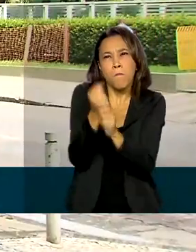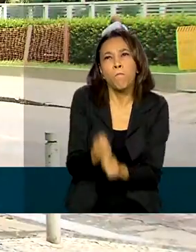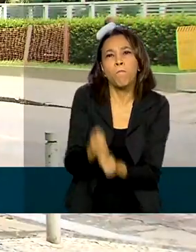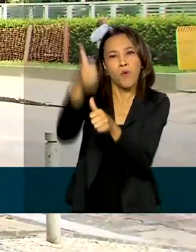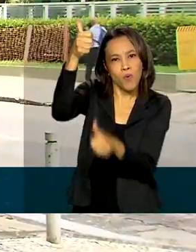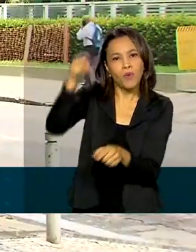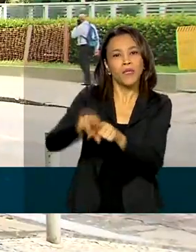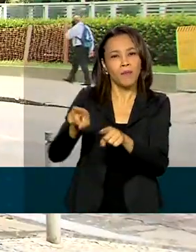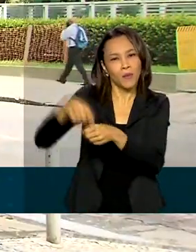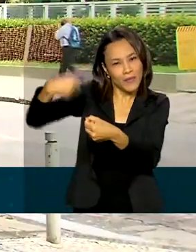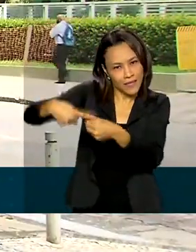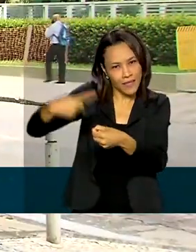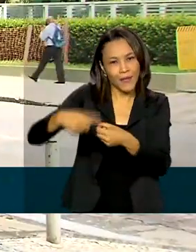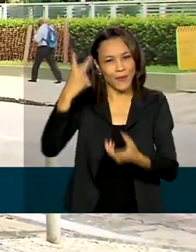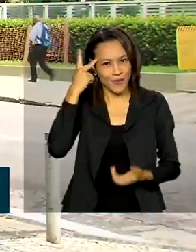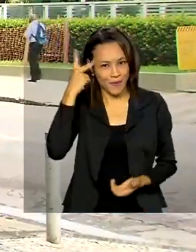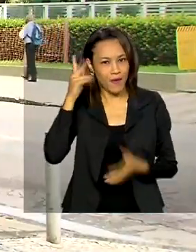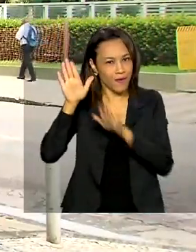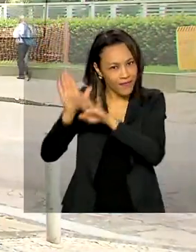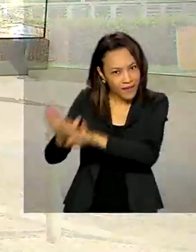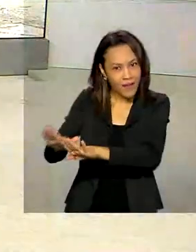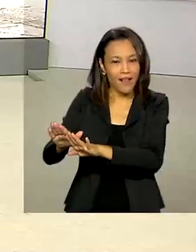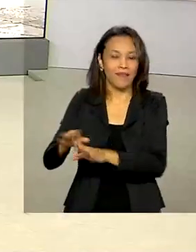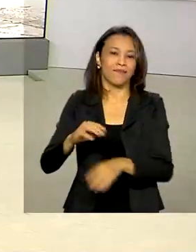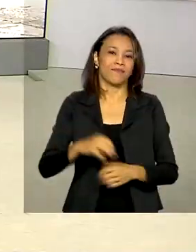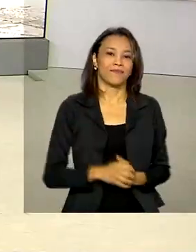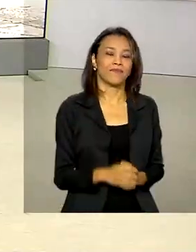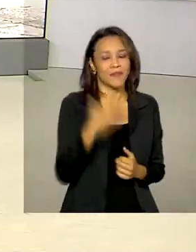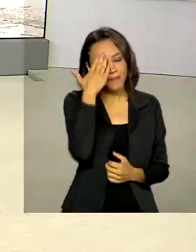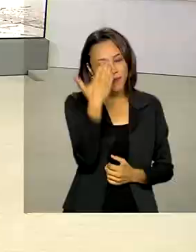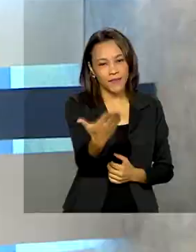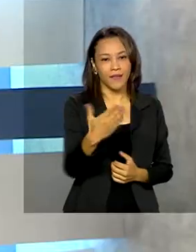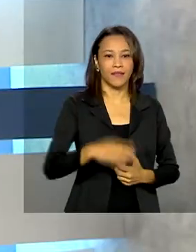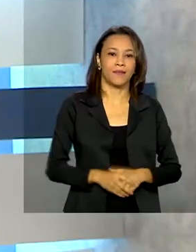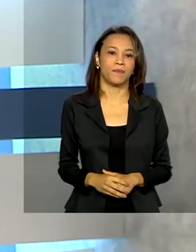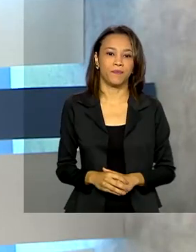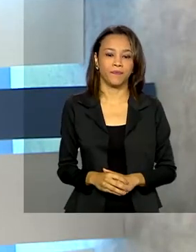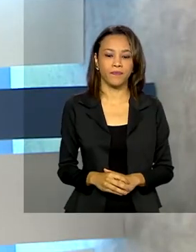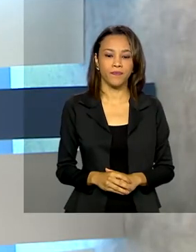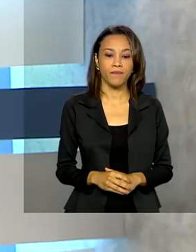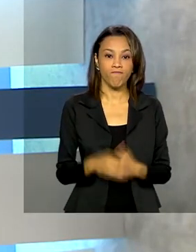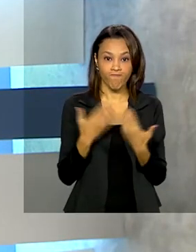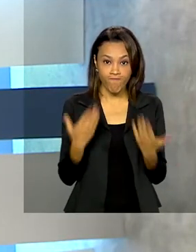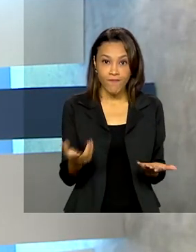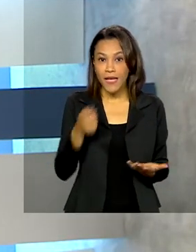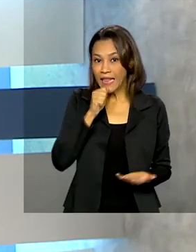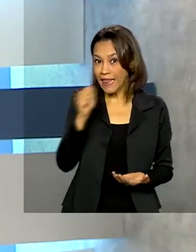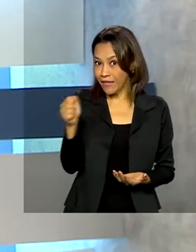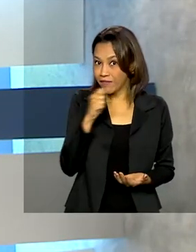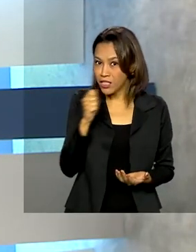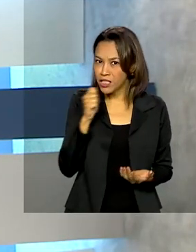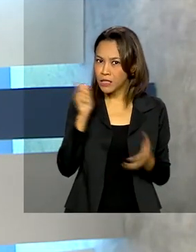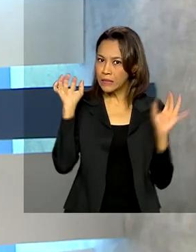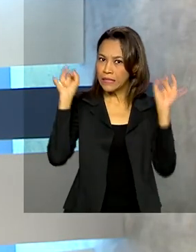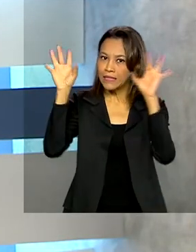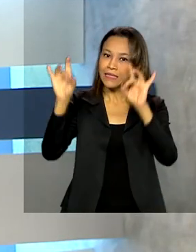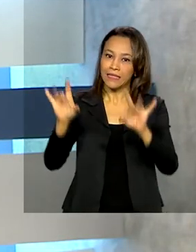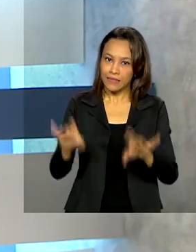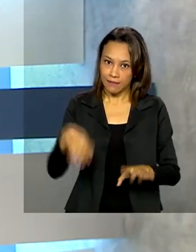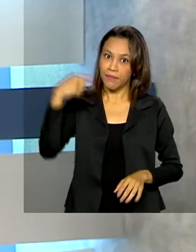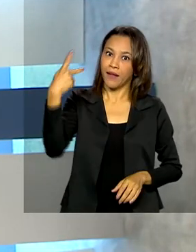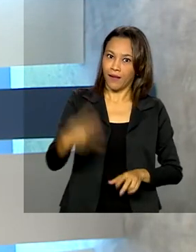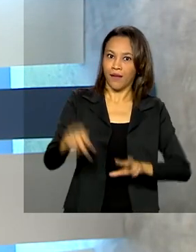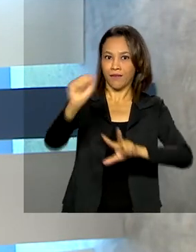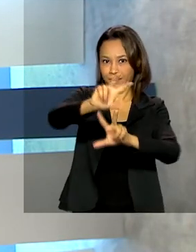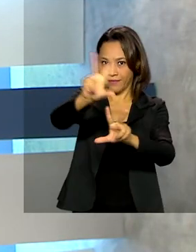também no litoral de São Paulo. É com você, Manu. Obrigada, Tiago. Em entrevista exclusiva para a TV Brasil,